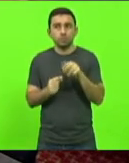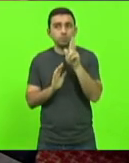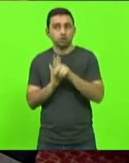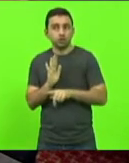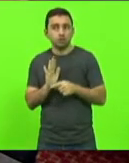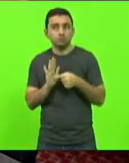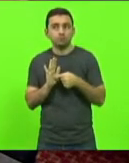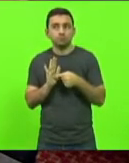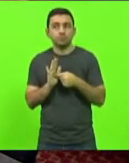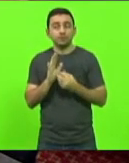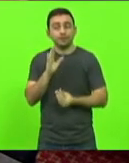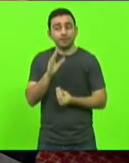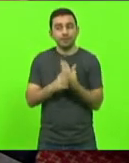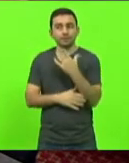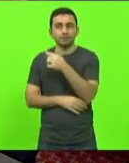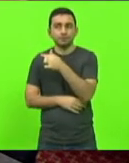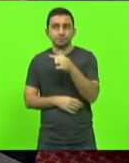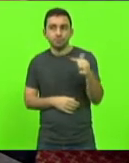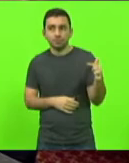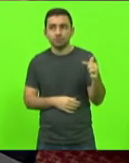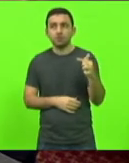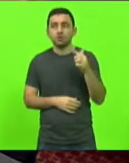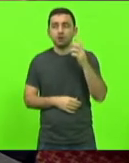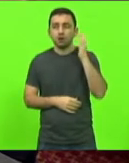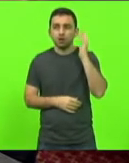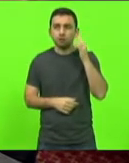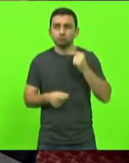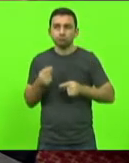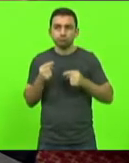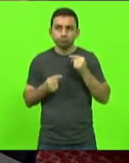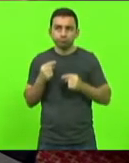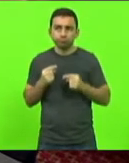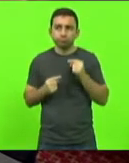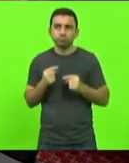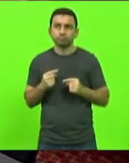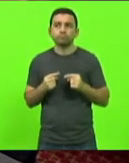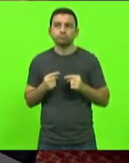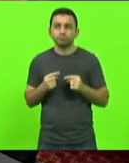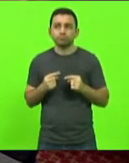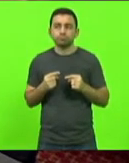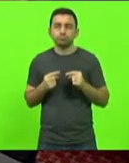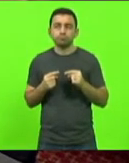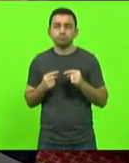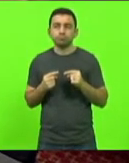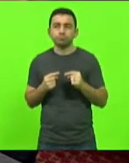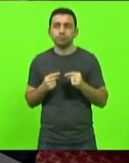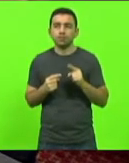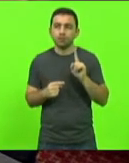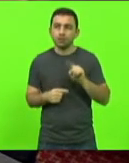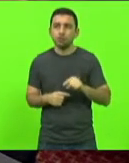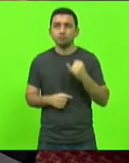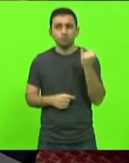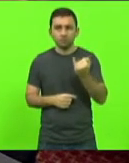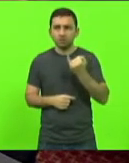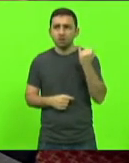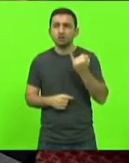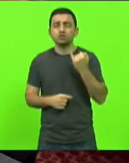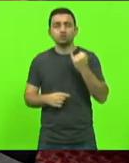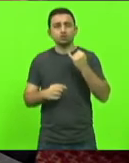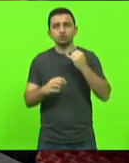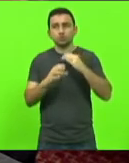a criação de uma semana para debatermos sobre o rádio, que é um instrumento de comunicação